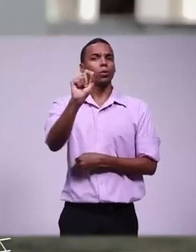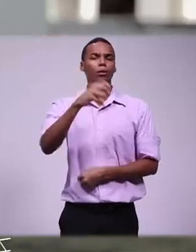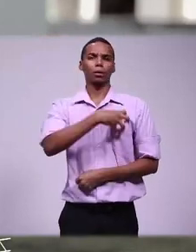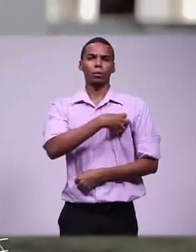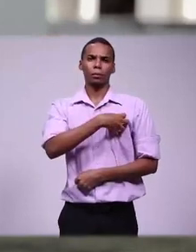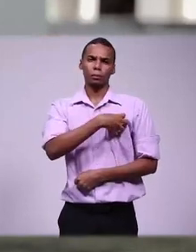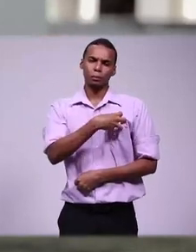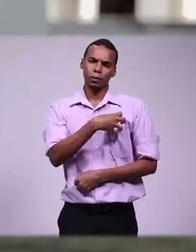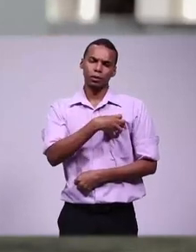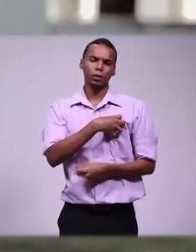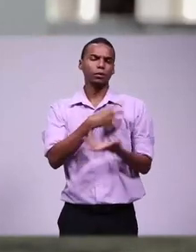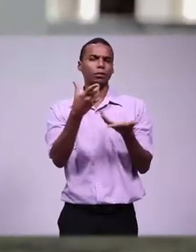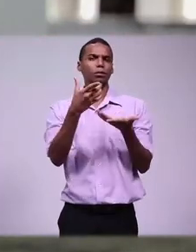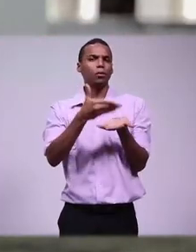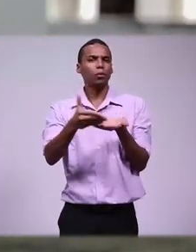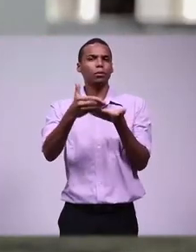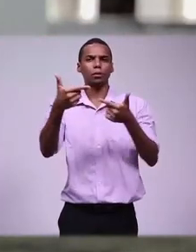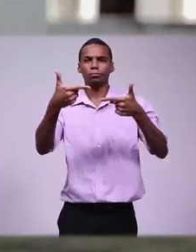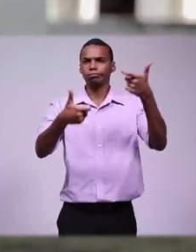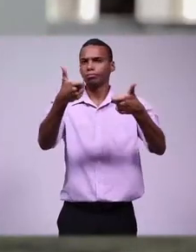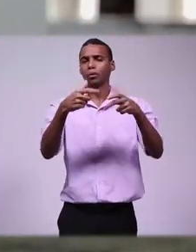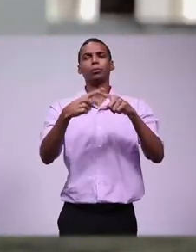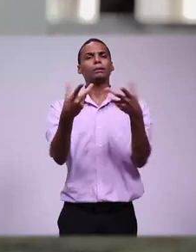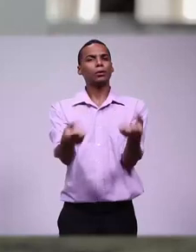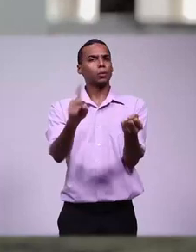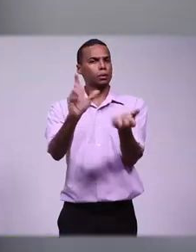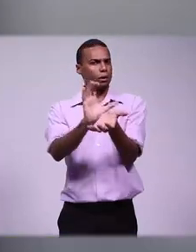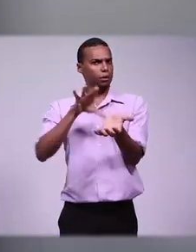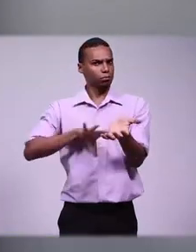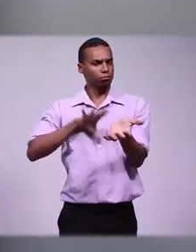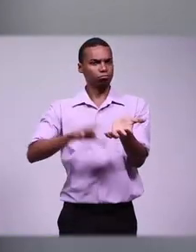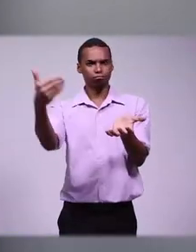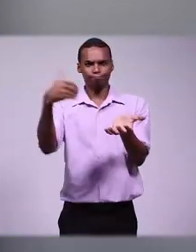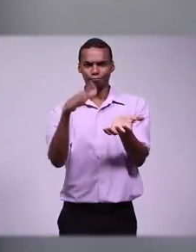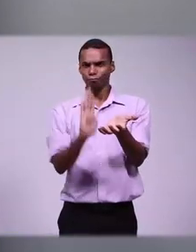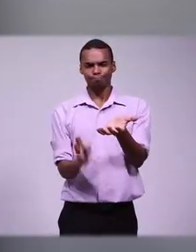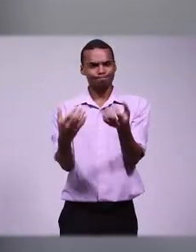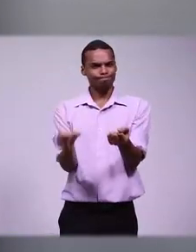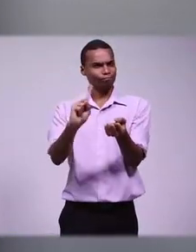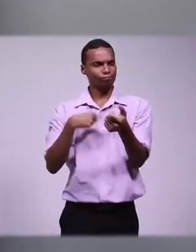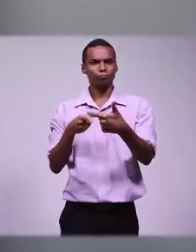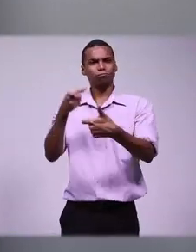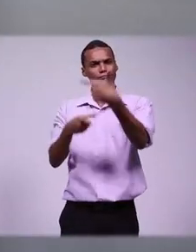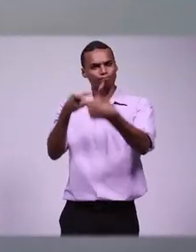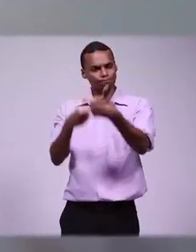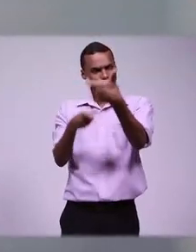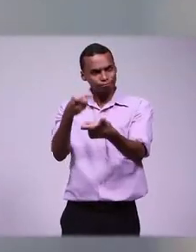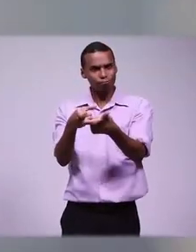entra em guerra contra a presença das tropas portuguesas aqui, ela vai servir de alguma forma para